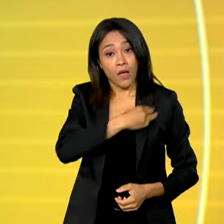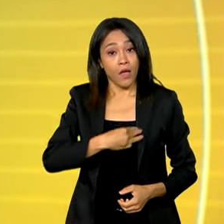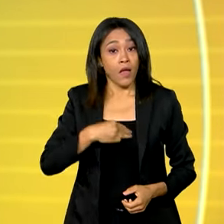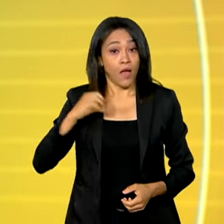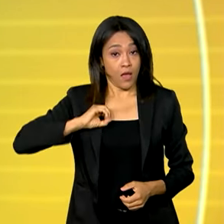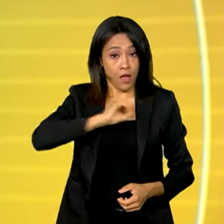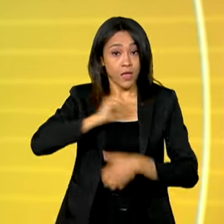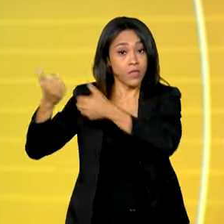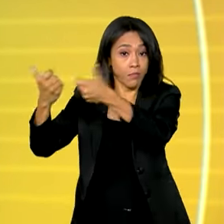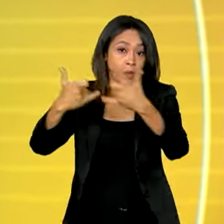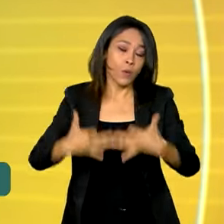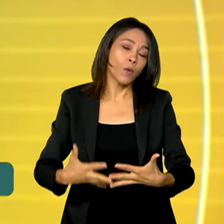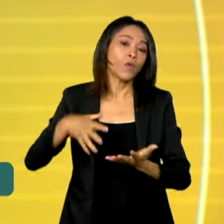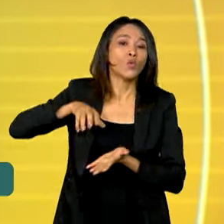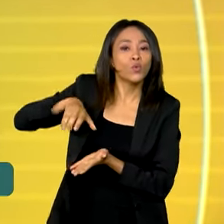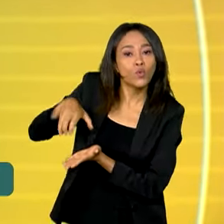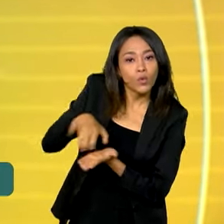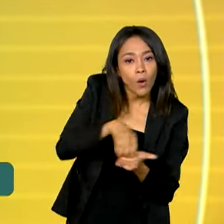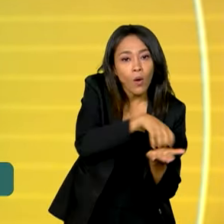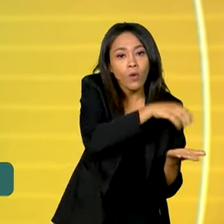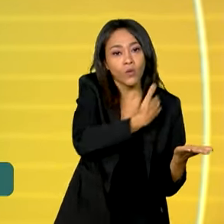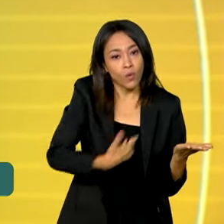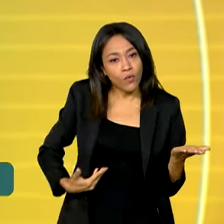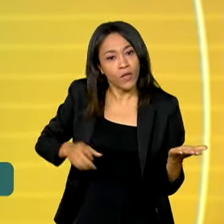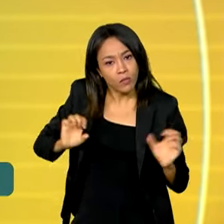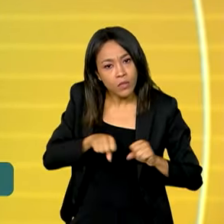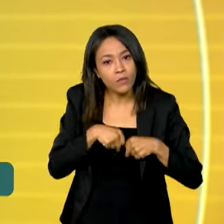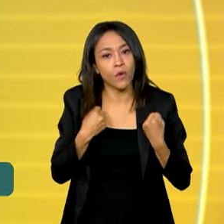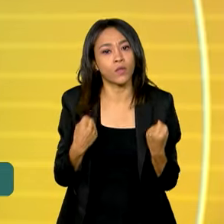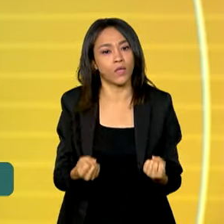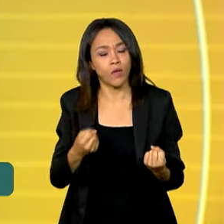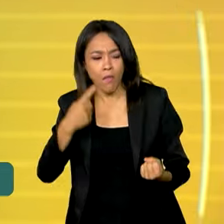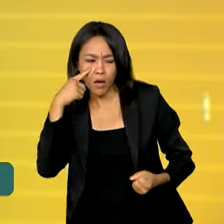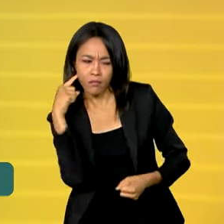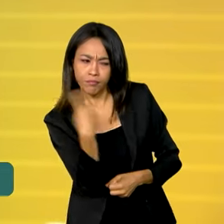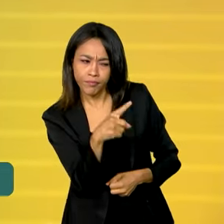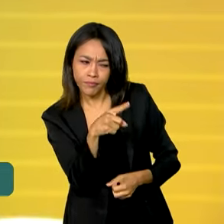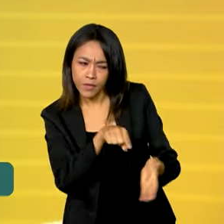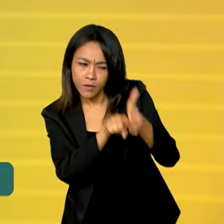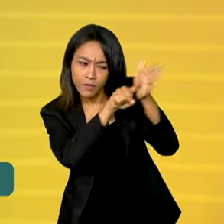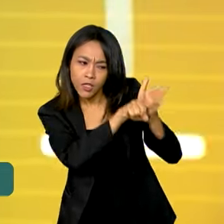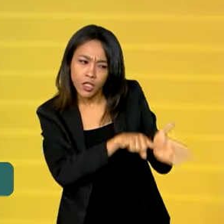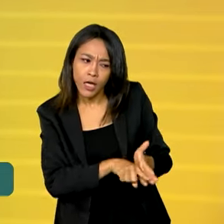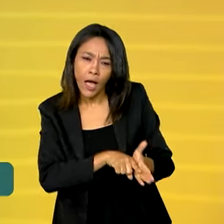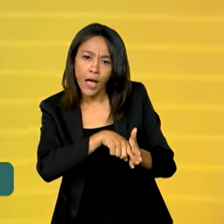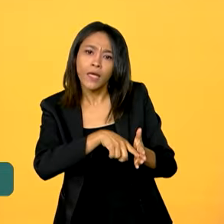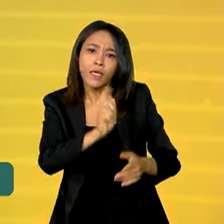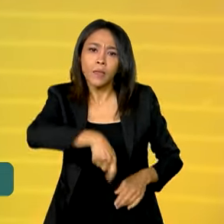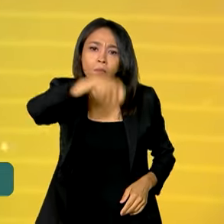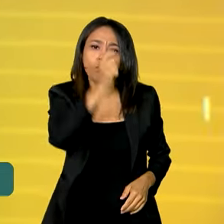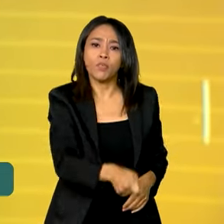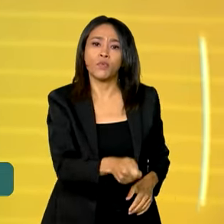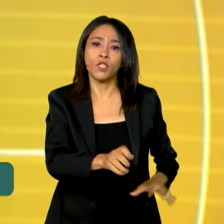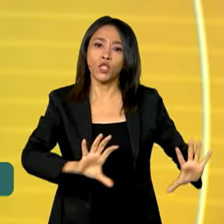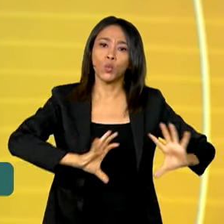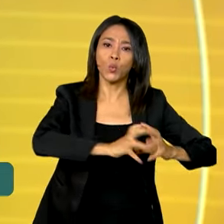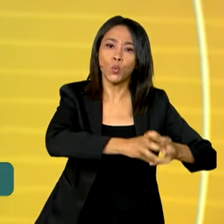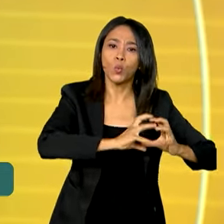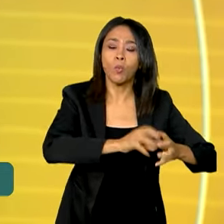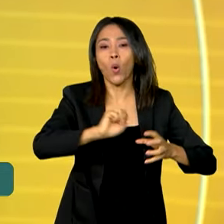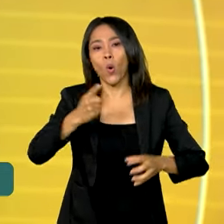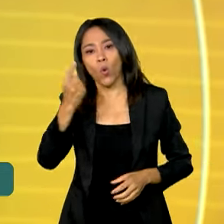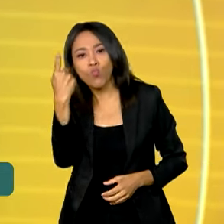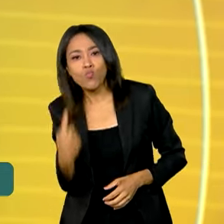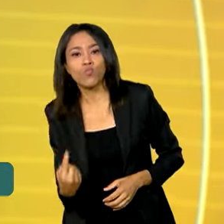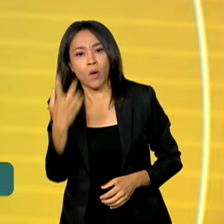competentes estão empenhados em investigar, identificar e punir aquelas pessoas ou grupos que provocaram incêndios